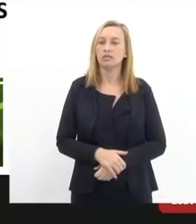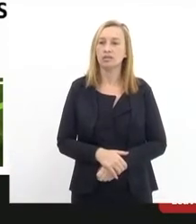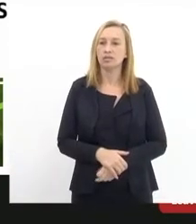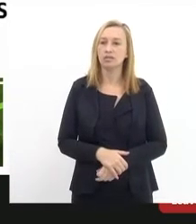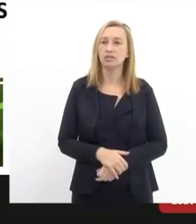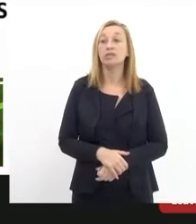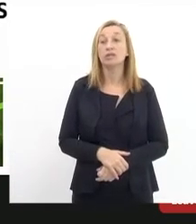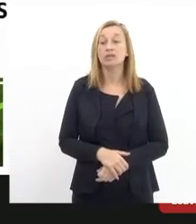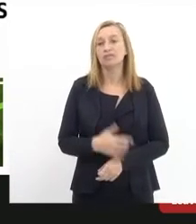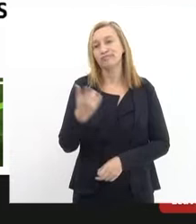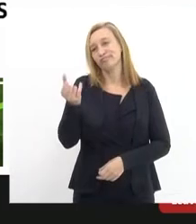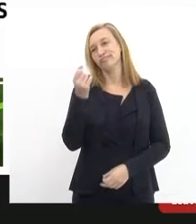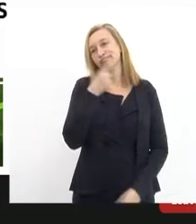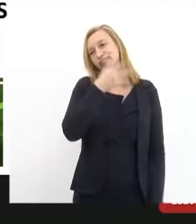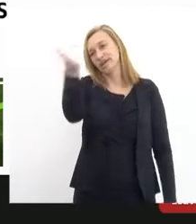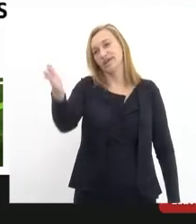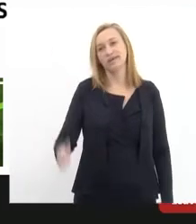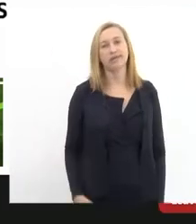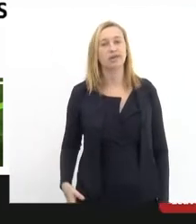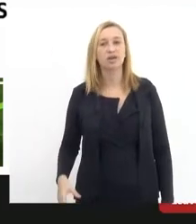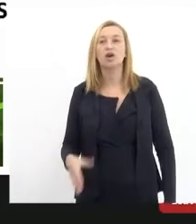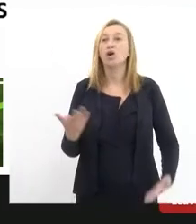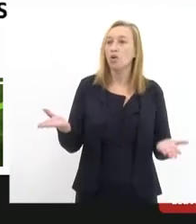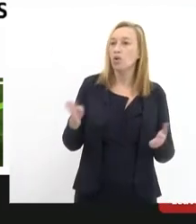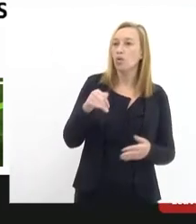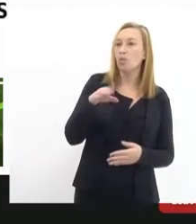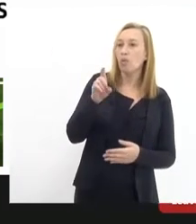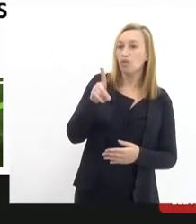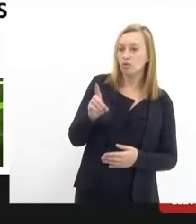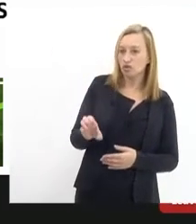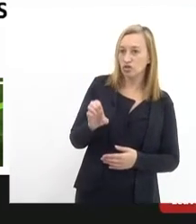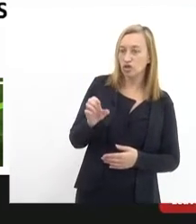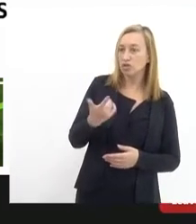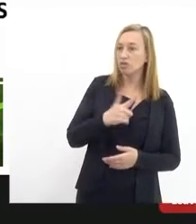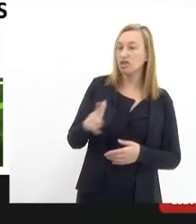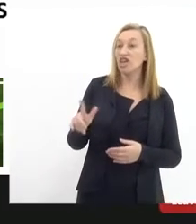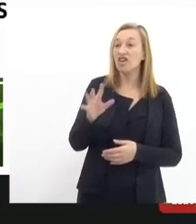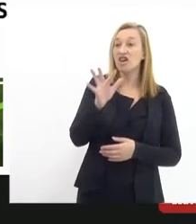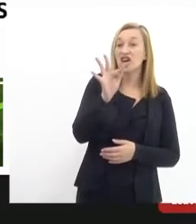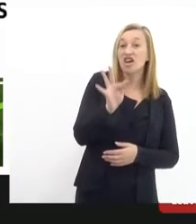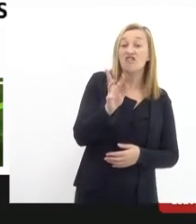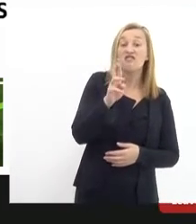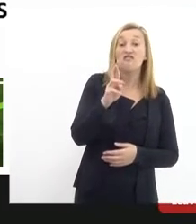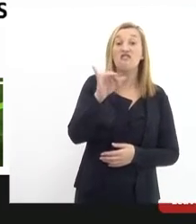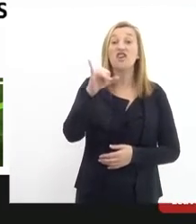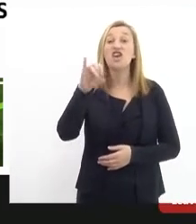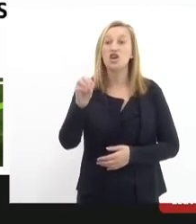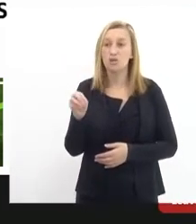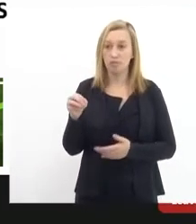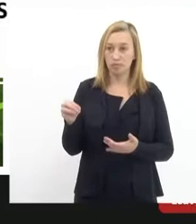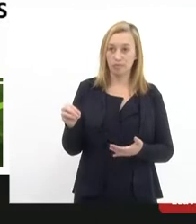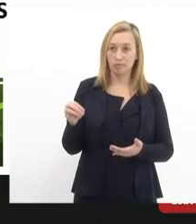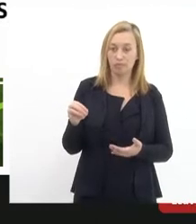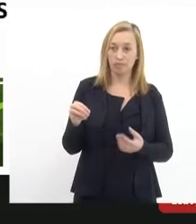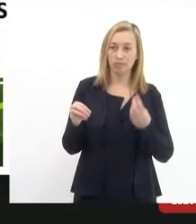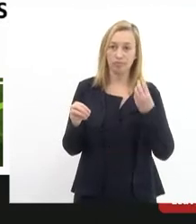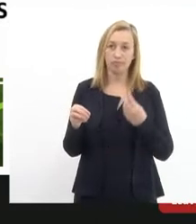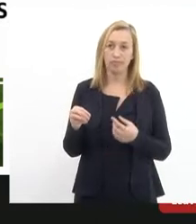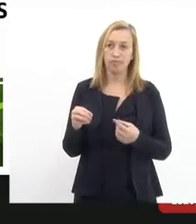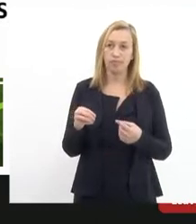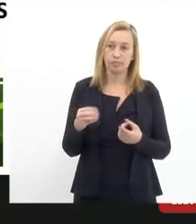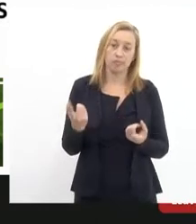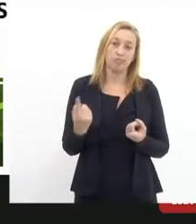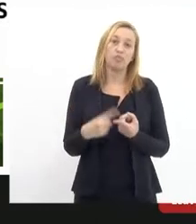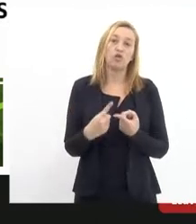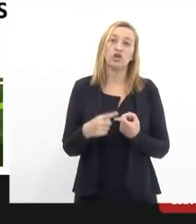Veja, isso é uma piada. Diz que o bonde tem três freios e por isso é inseguro. Teria que ser seguro se tivesse cinco freios. Daqui a pouco precisa ter sete